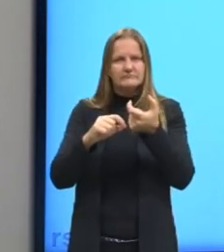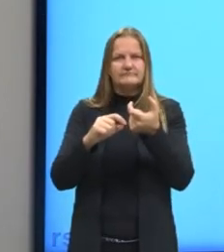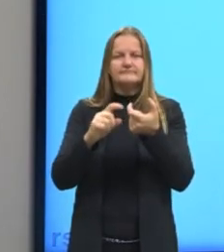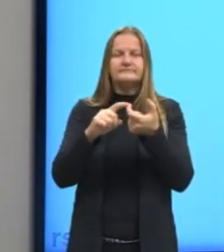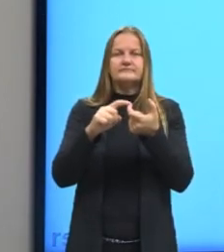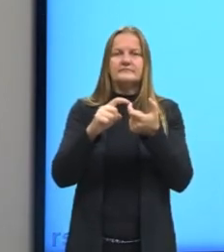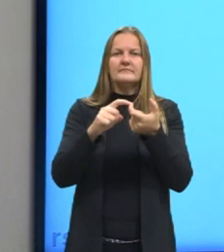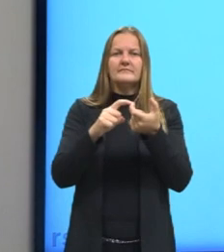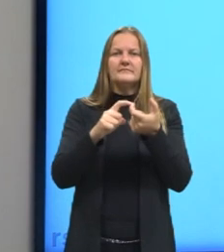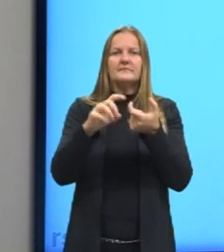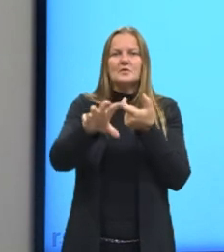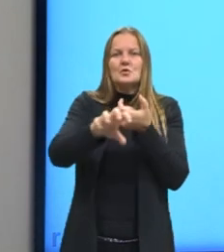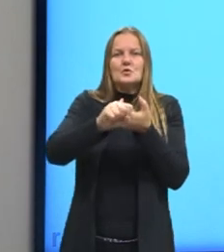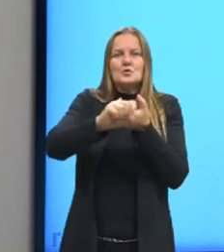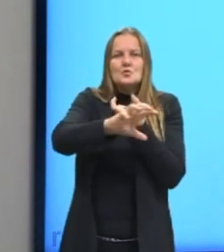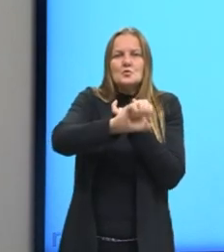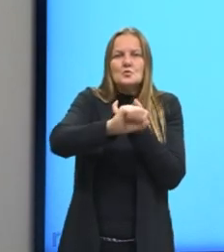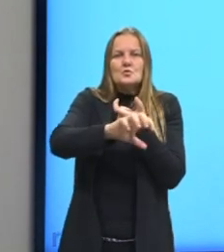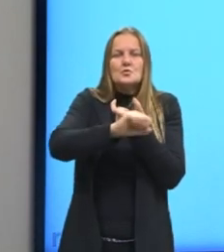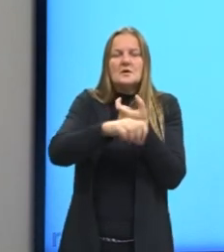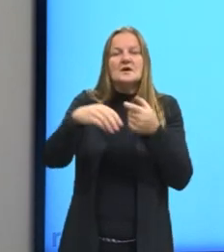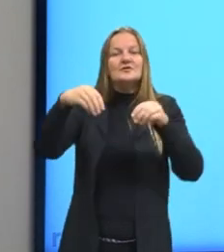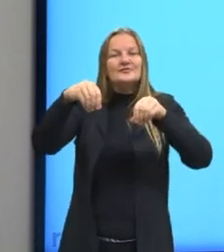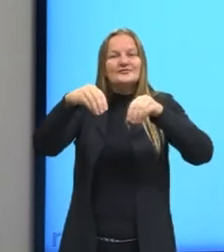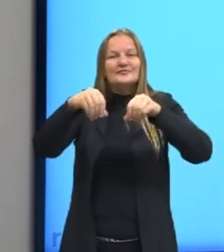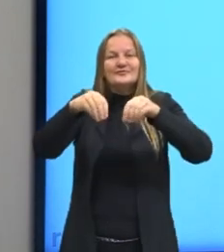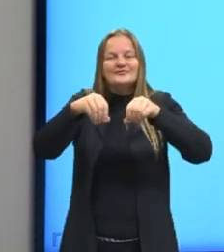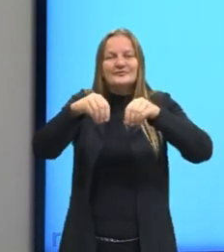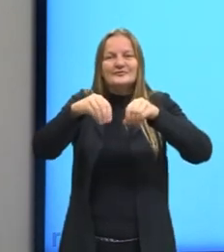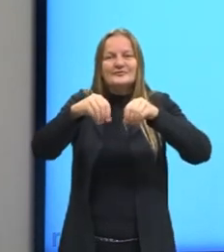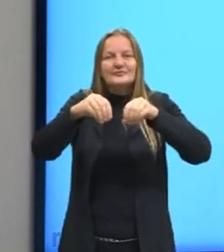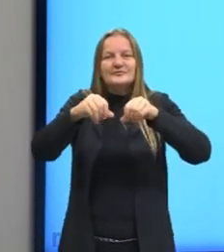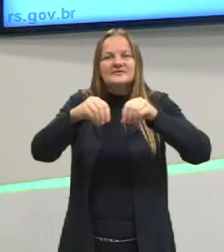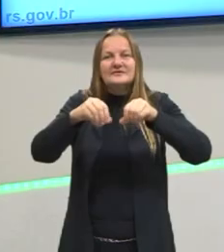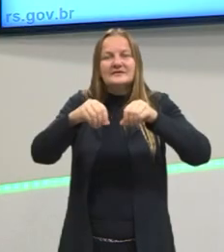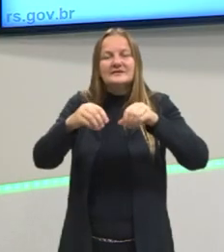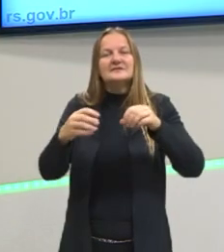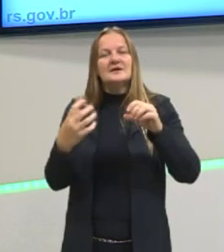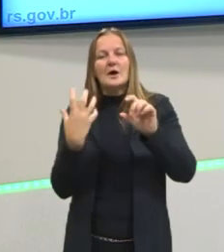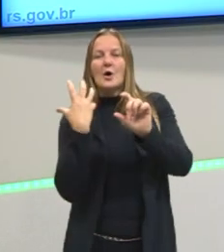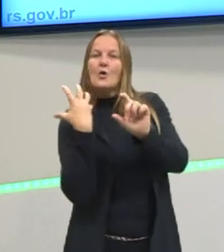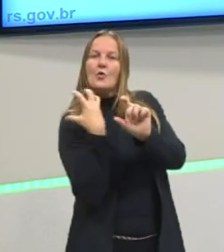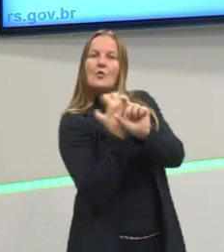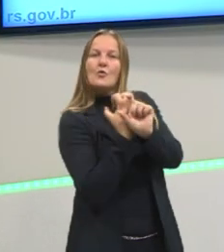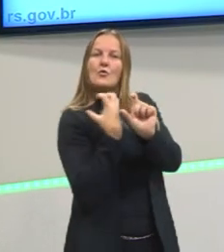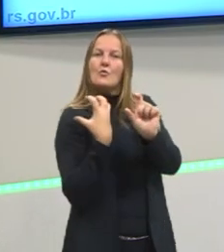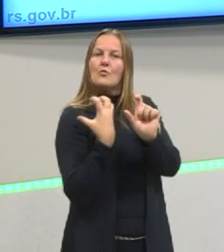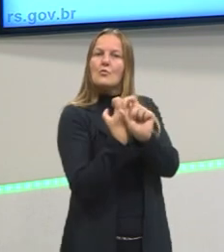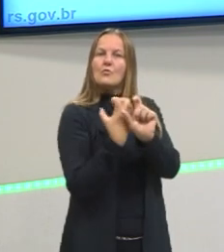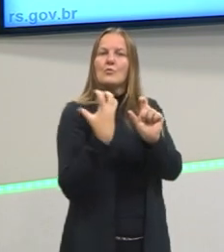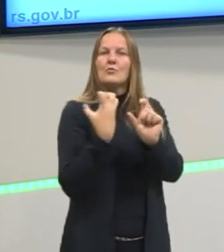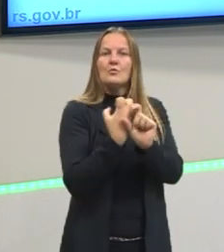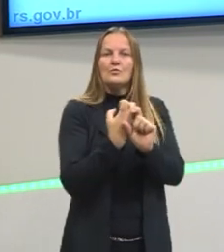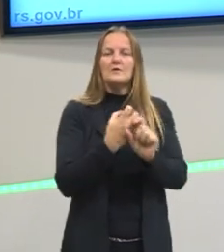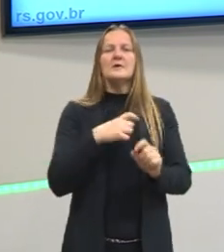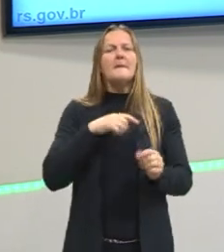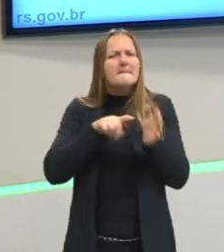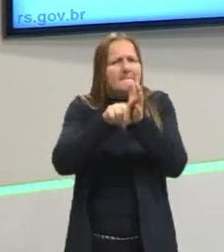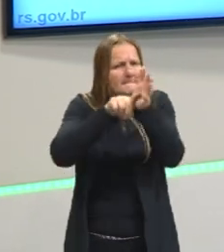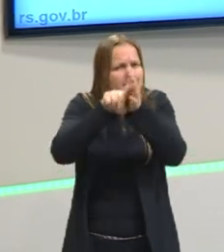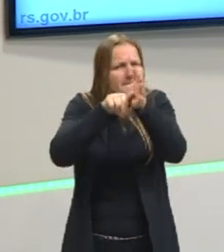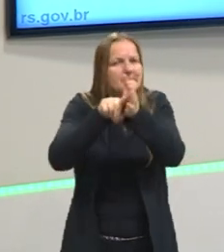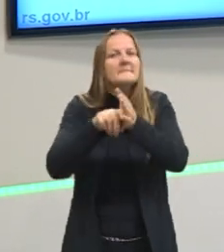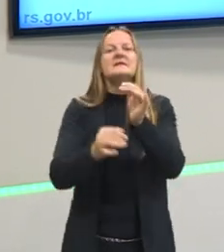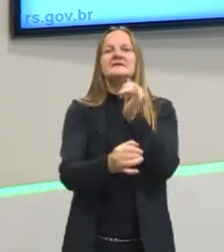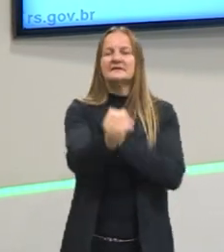é o adsorvato, porque ele é a substância que vai ser adsorvida pelo carvão ativado. Então, se vocês pesquisarem na